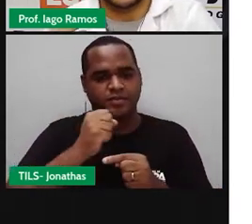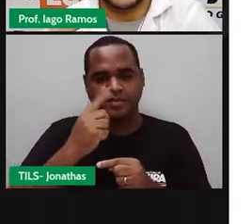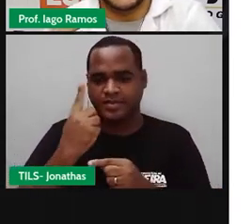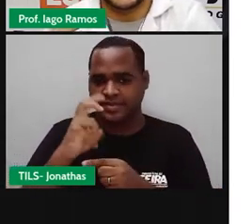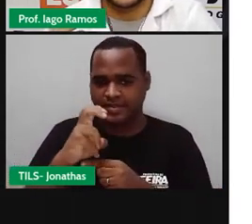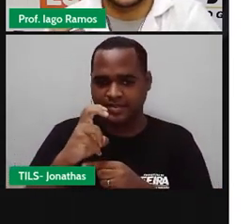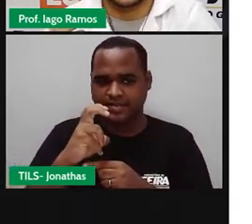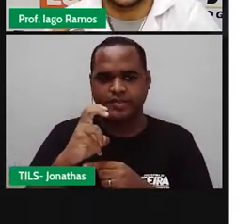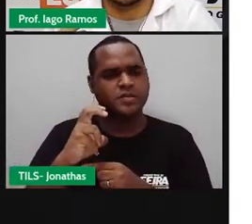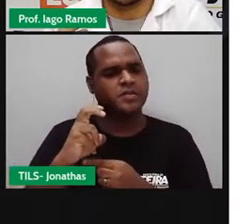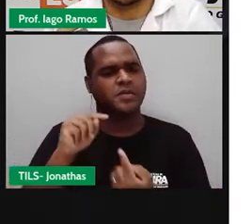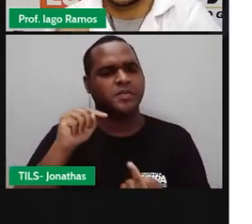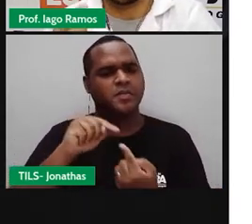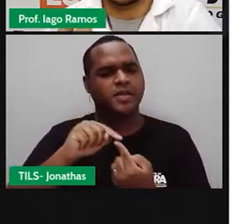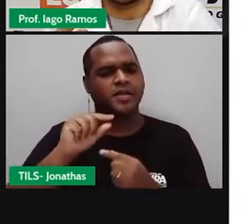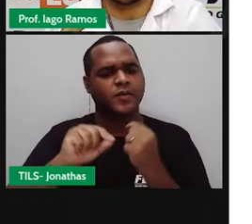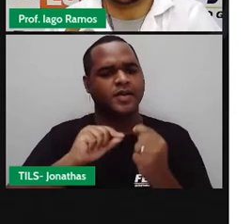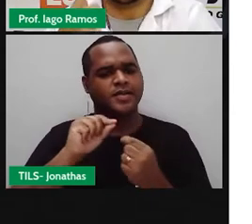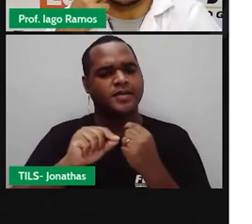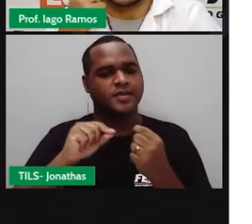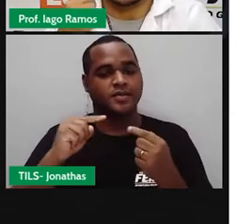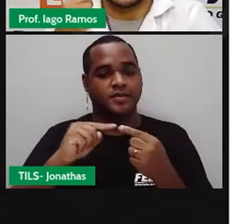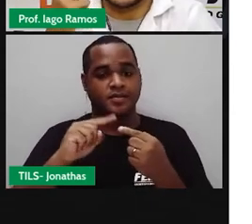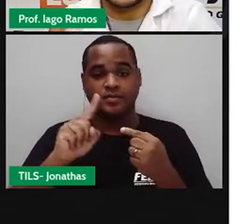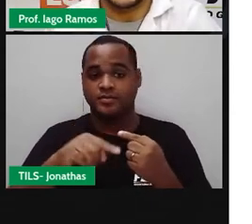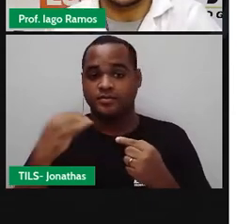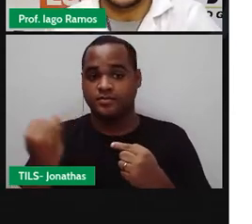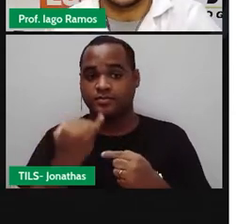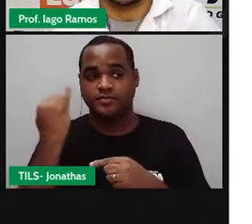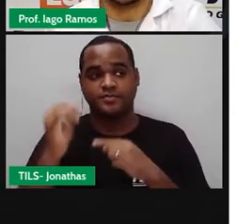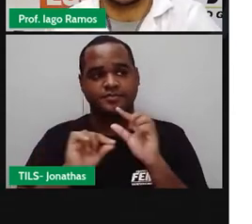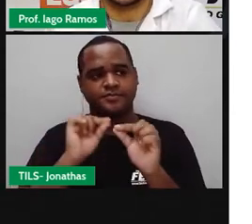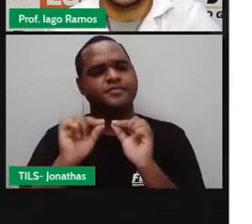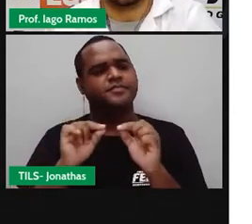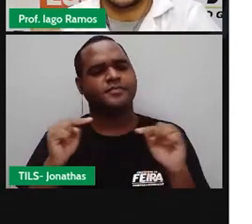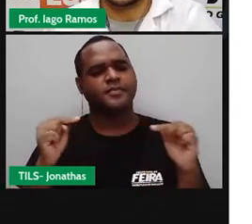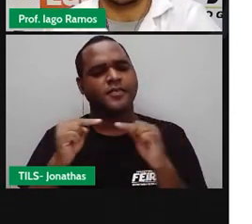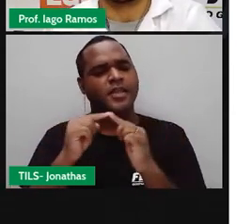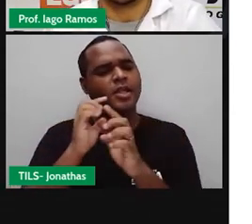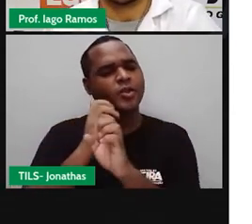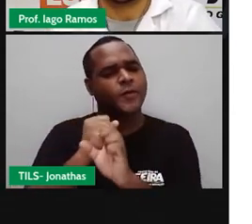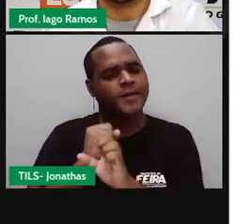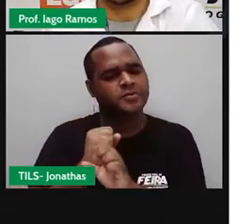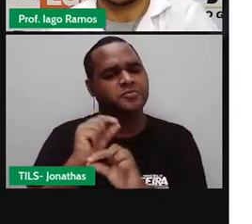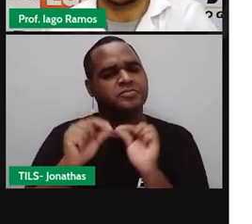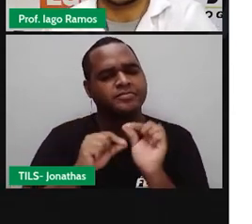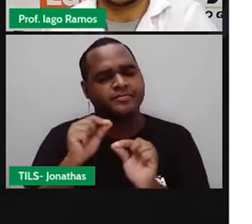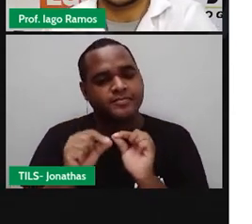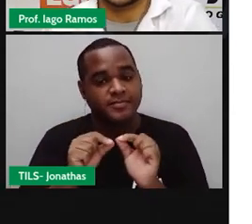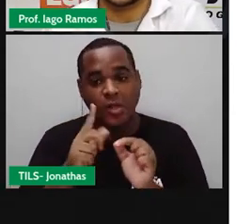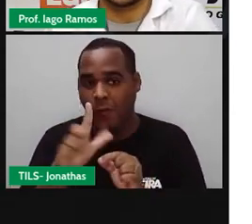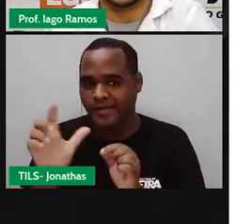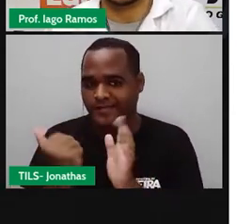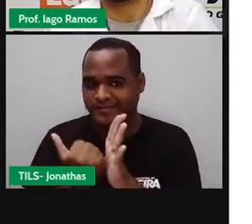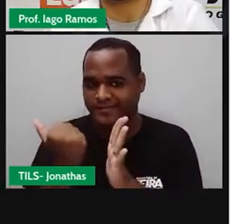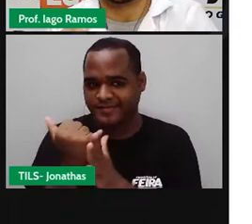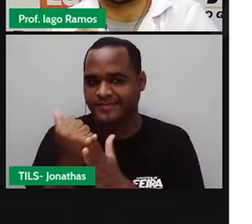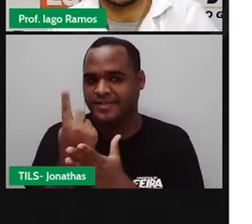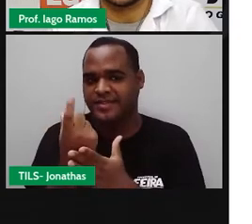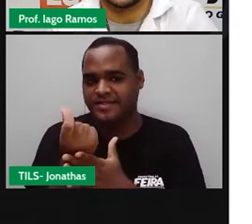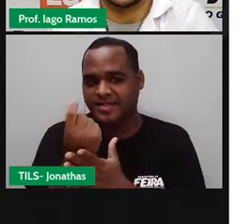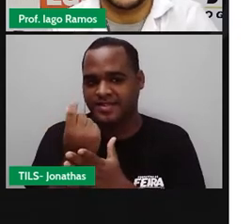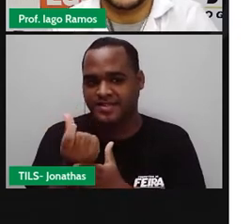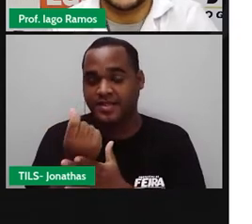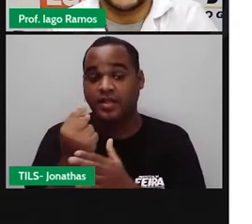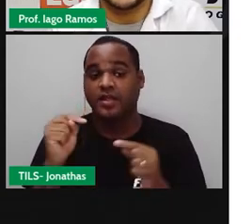começou a falar de um tipo de número chamado de números inteiros? Pois é, nessa aula 16 a gente vai continuar